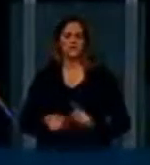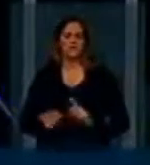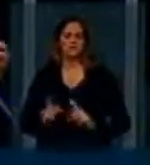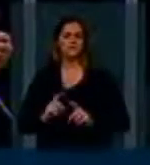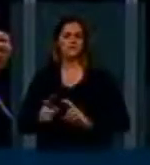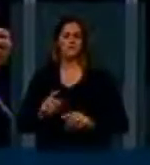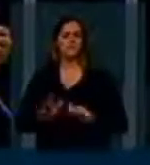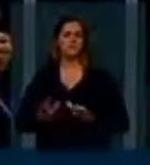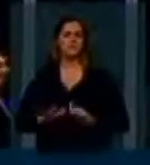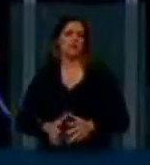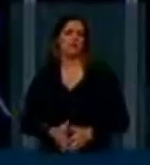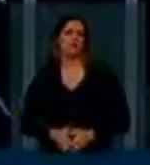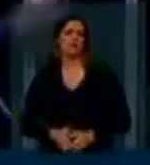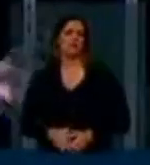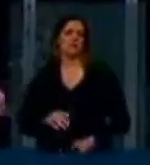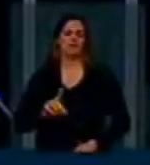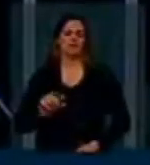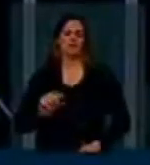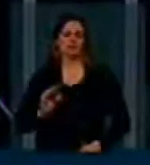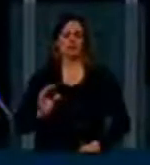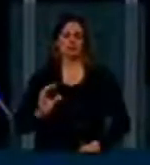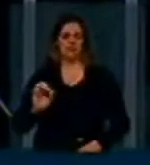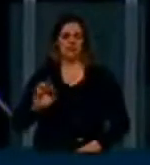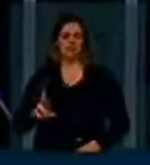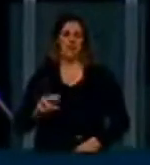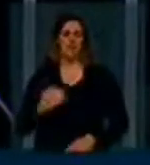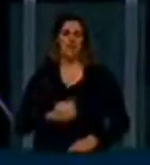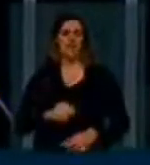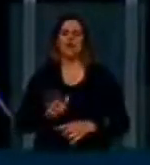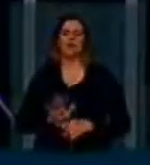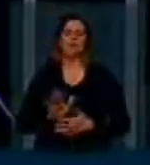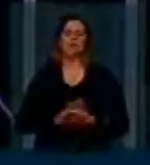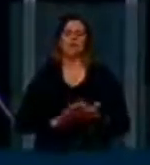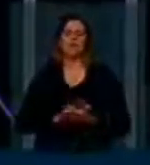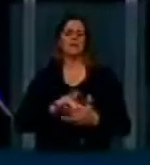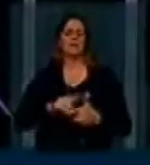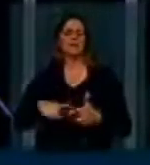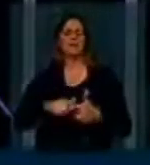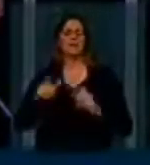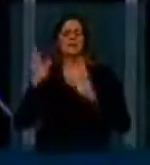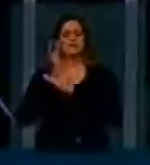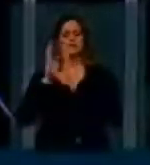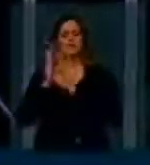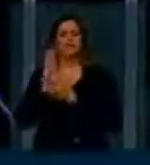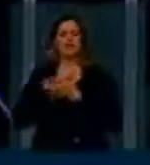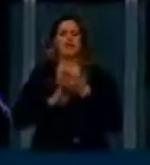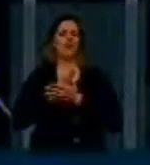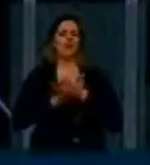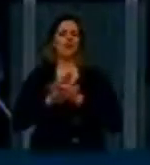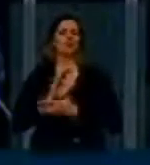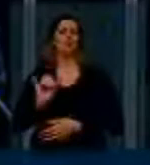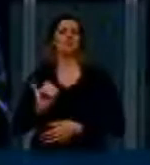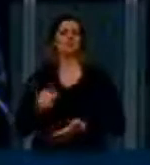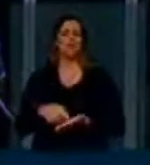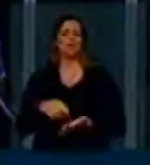vamos ajudar em nada os problemas que o país enfrenta em relação à espionagem trazendo os data centers para o